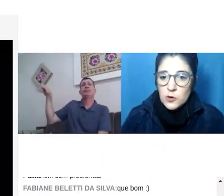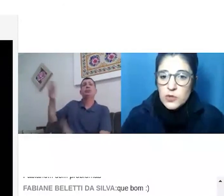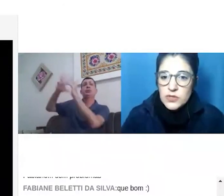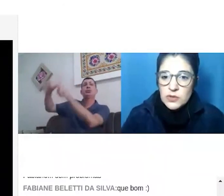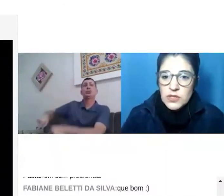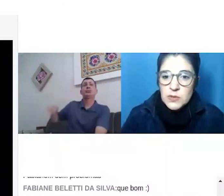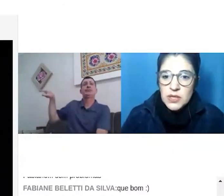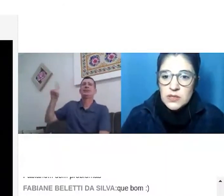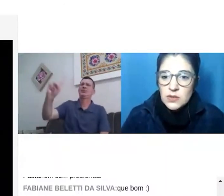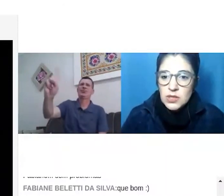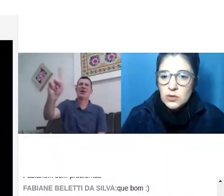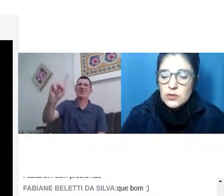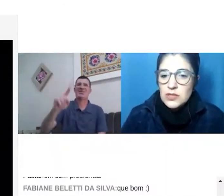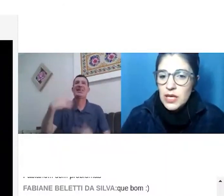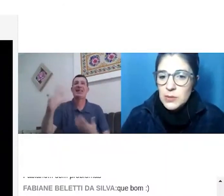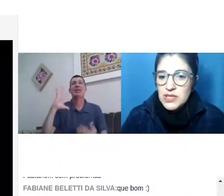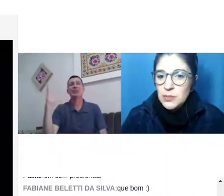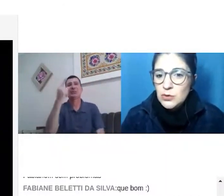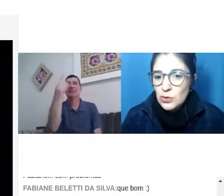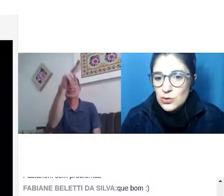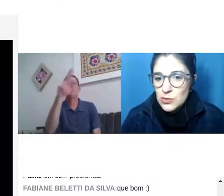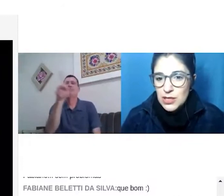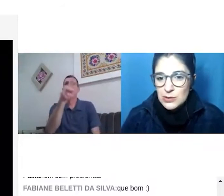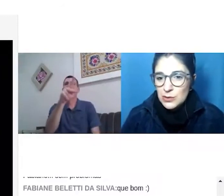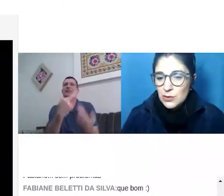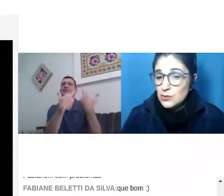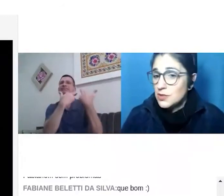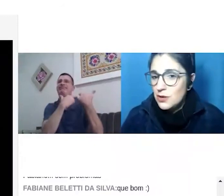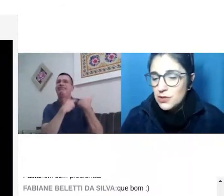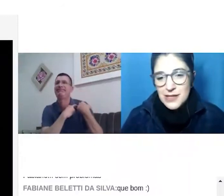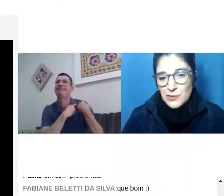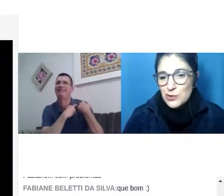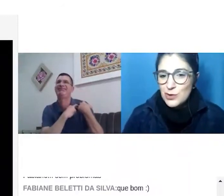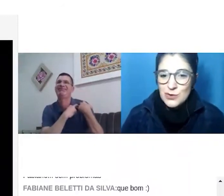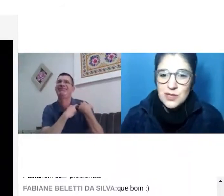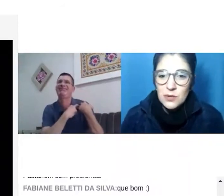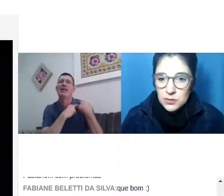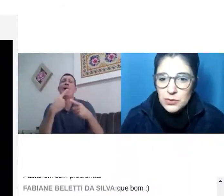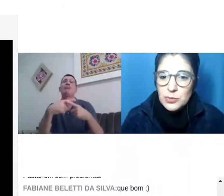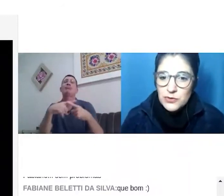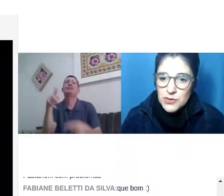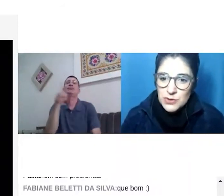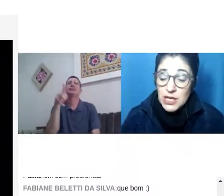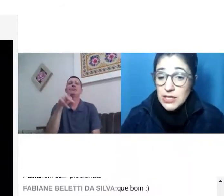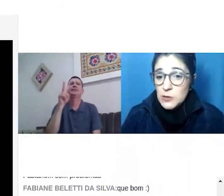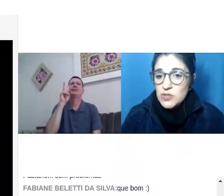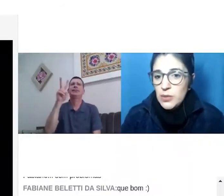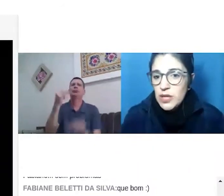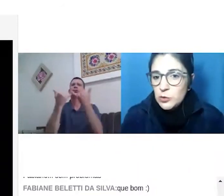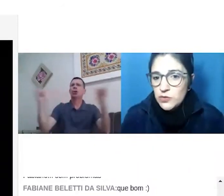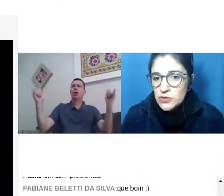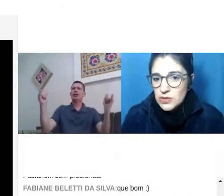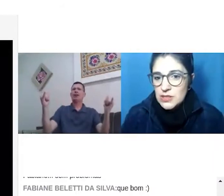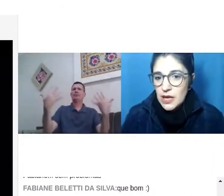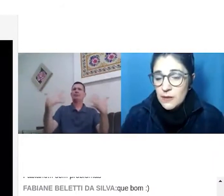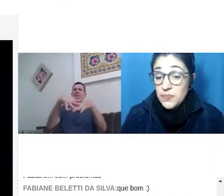Alguns professores pensam que todos os intérpretes sabem tudo sobre aqueles conteúdos. Não, quem sabe os conteúdos é o aluno e o professor e a responsabilidade